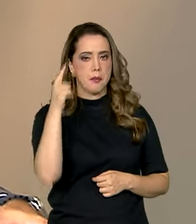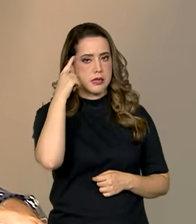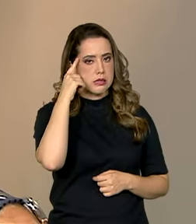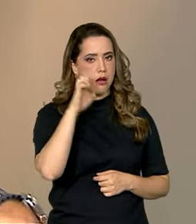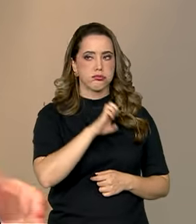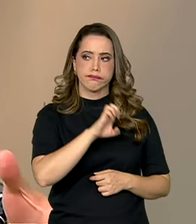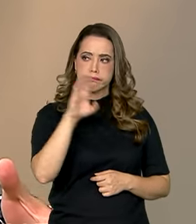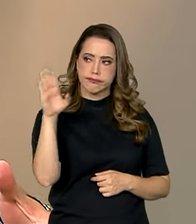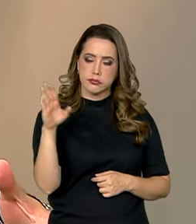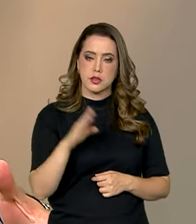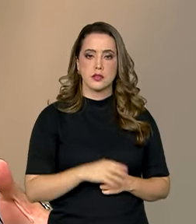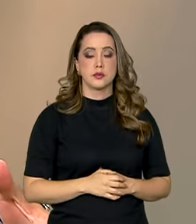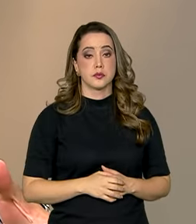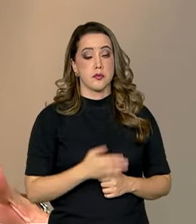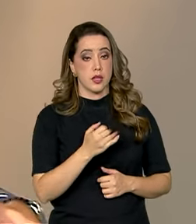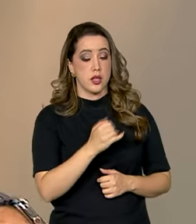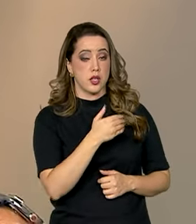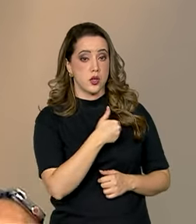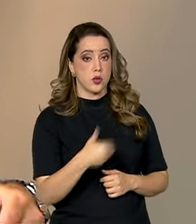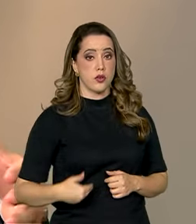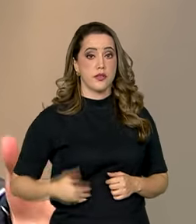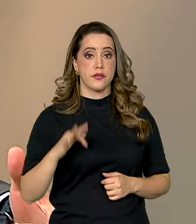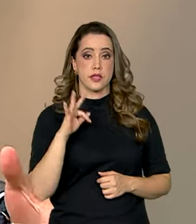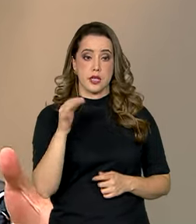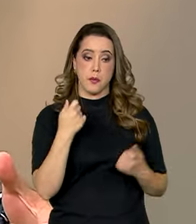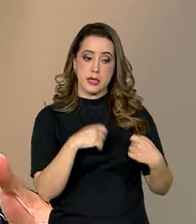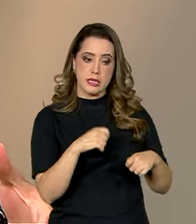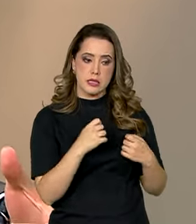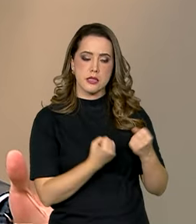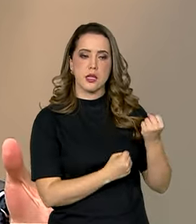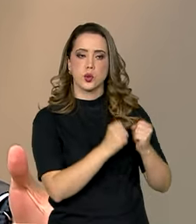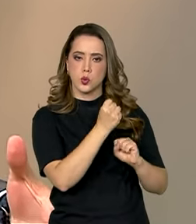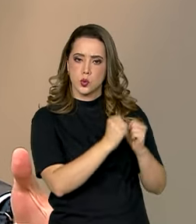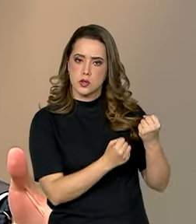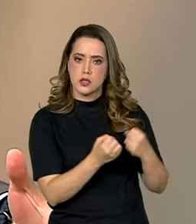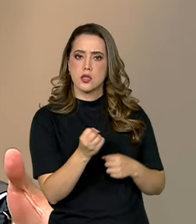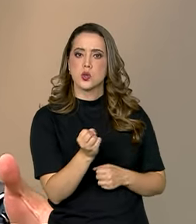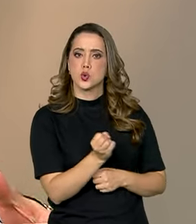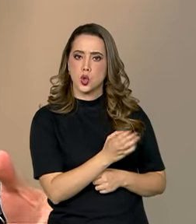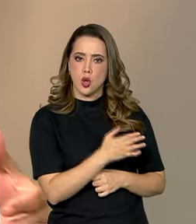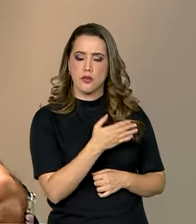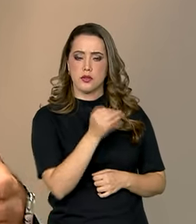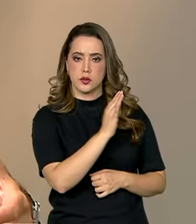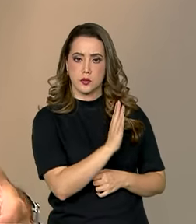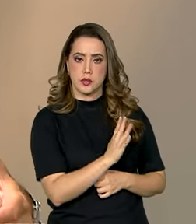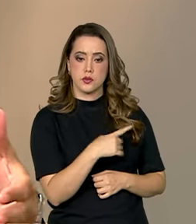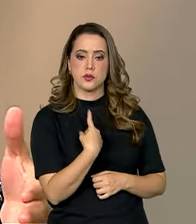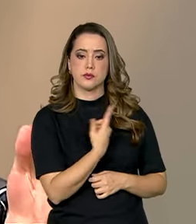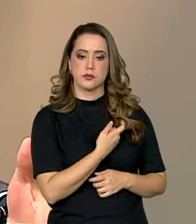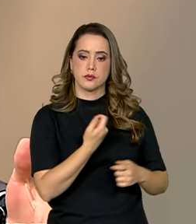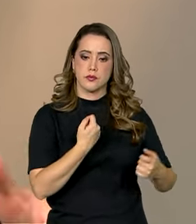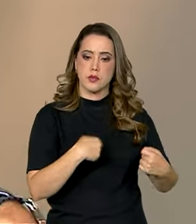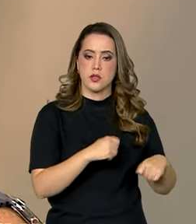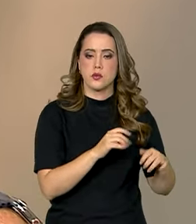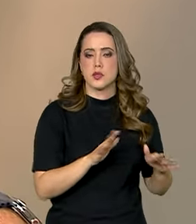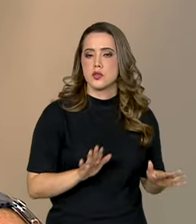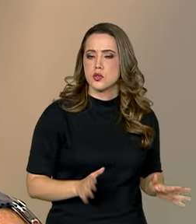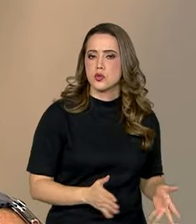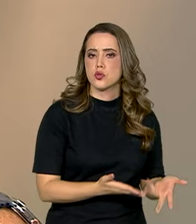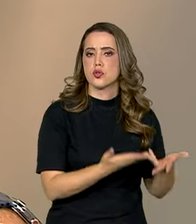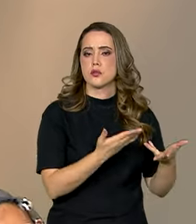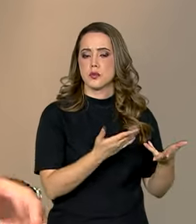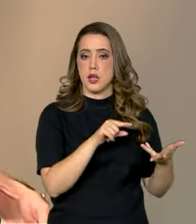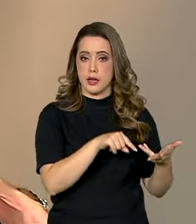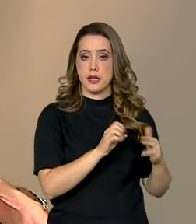federal sabe, para a gente não industrializar o Brasil, o governo brasileiro tem colocado a importância da não industrialização, nós temos que estimular que nossas empresas